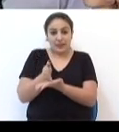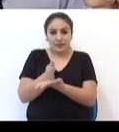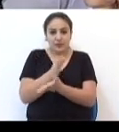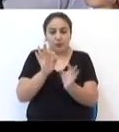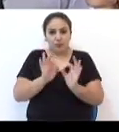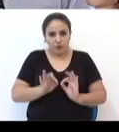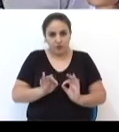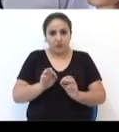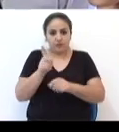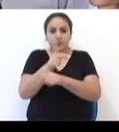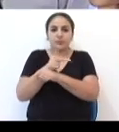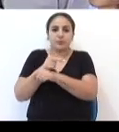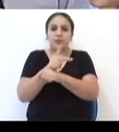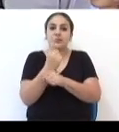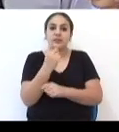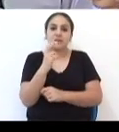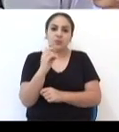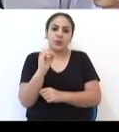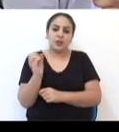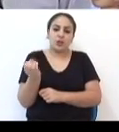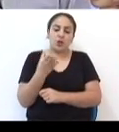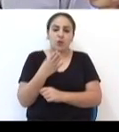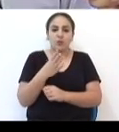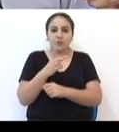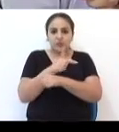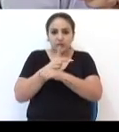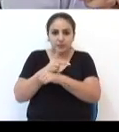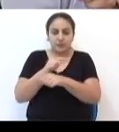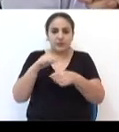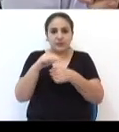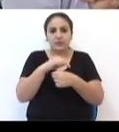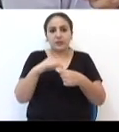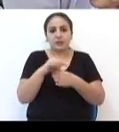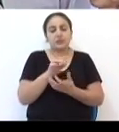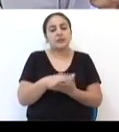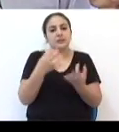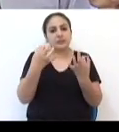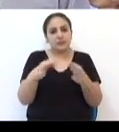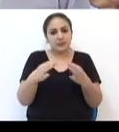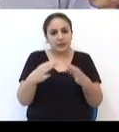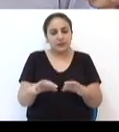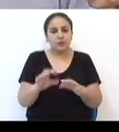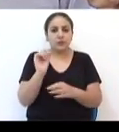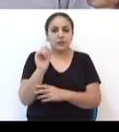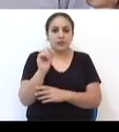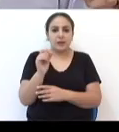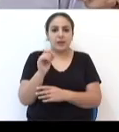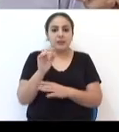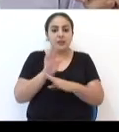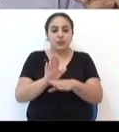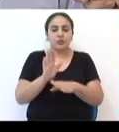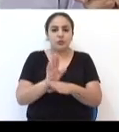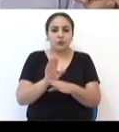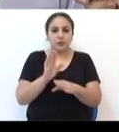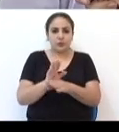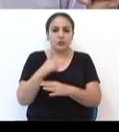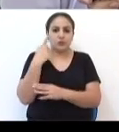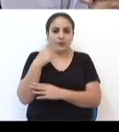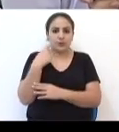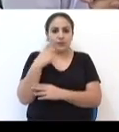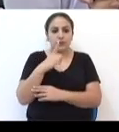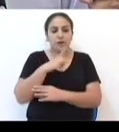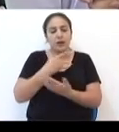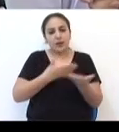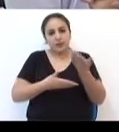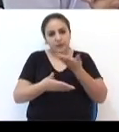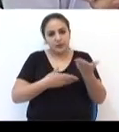150 novas câmaras para a cidade. Com certeza, essa cooperação dos parlamentares atende esse anseio da população de Passo